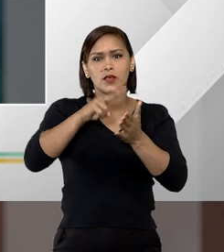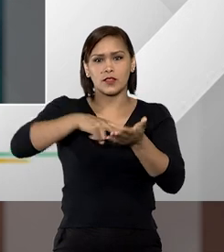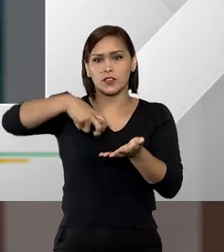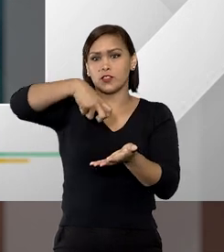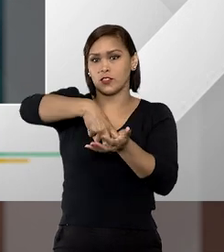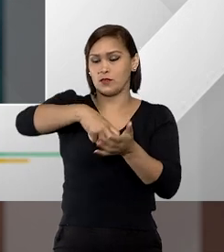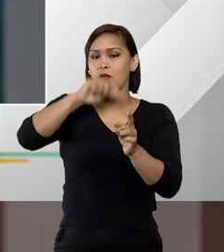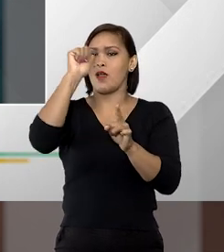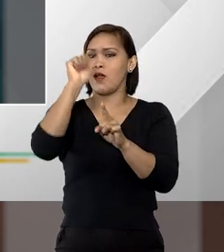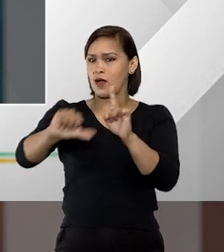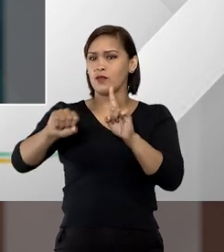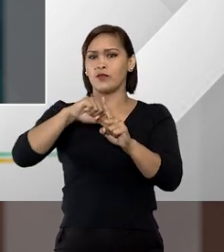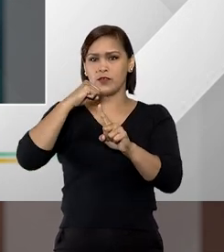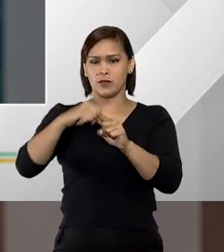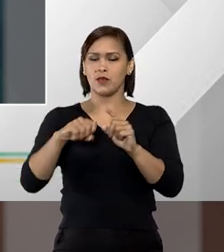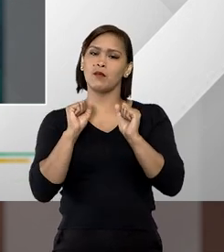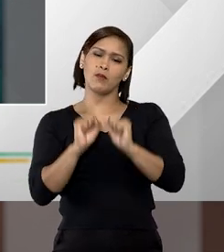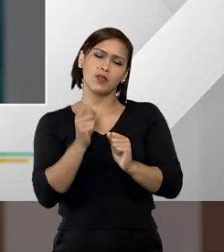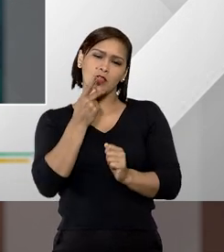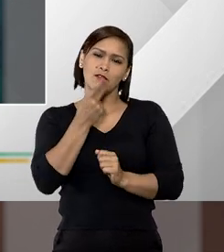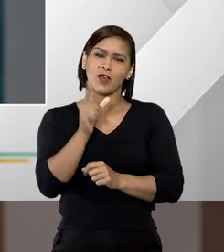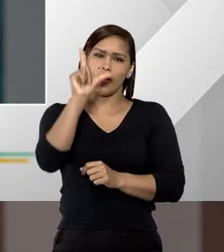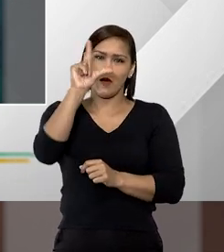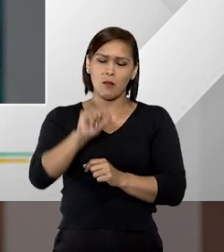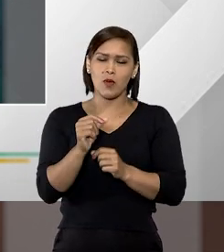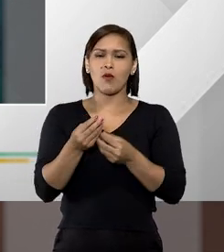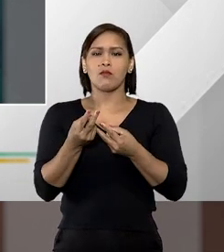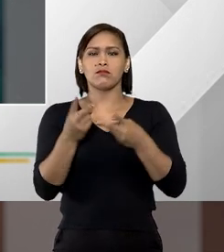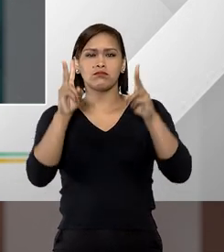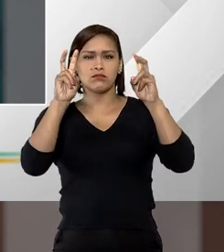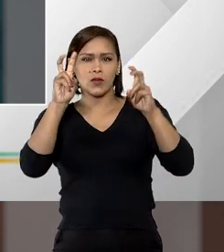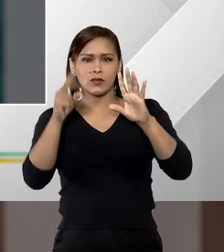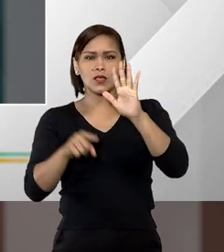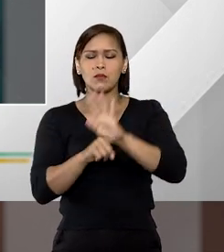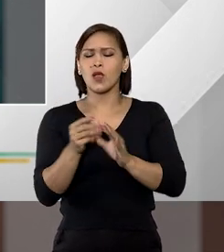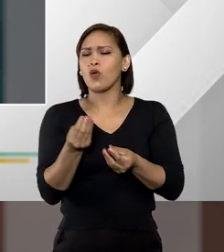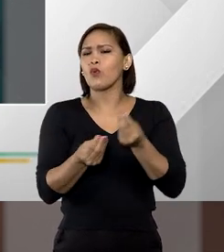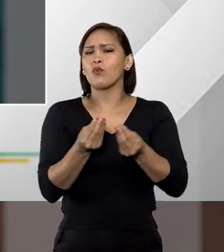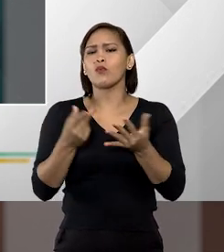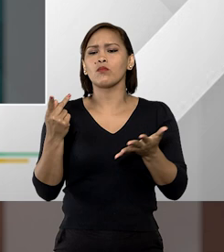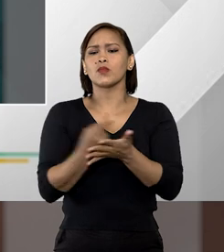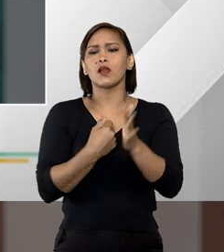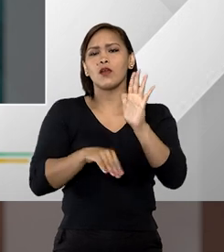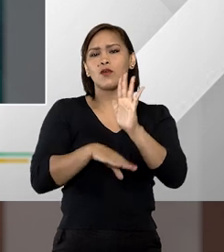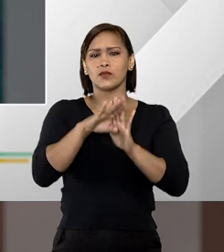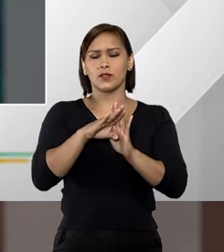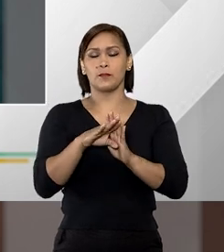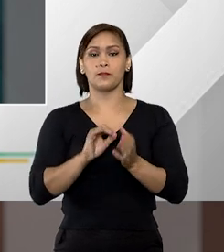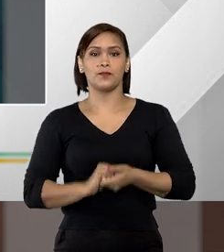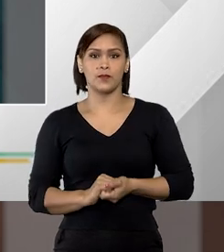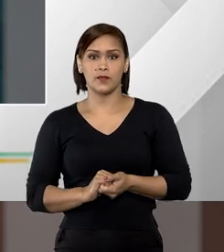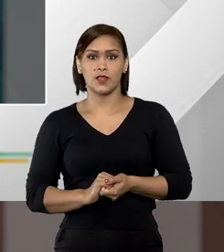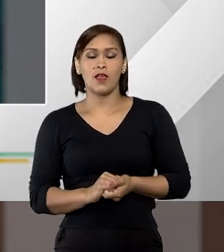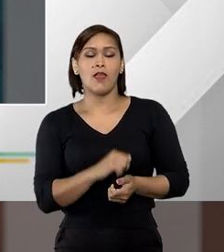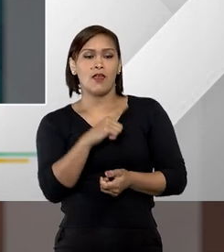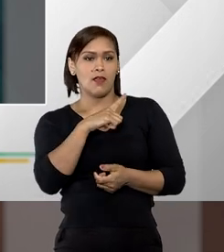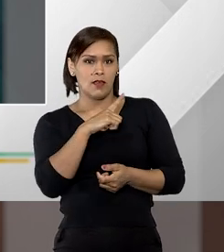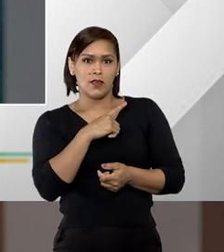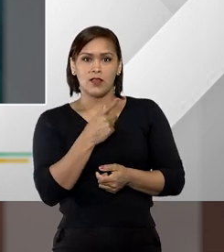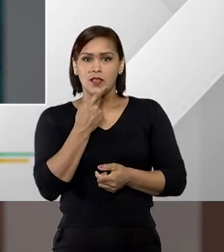o crime de feminicídio. Poderia falar um pouco sobre quais são essas causas de aumento? Então nós temos aqui,